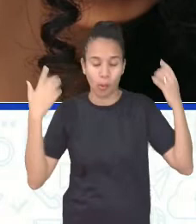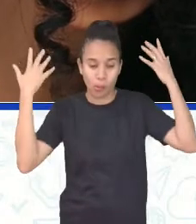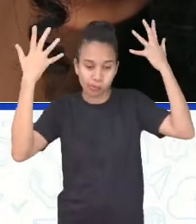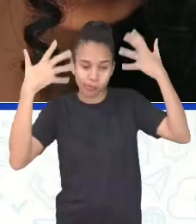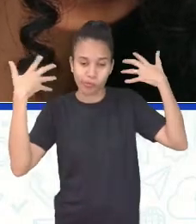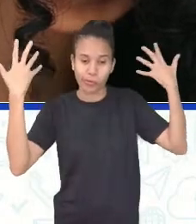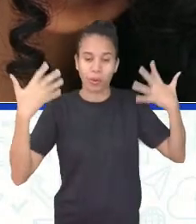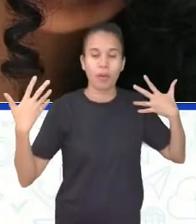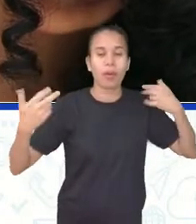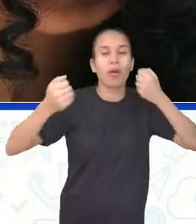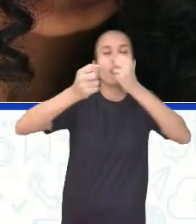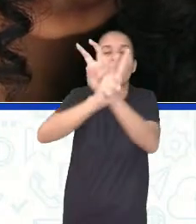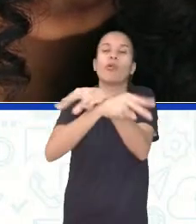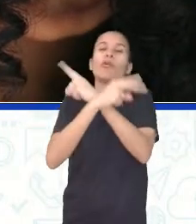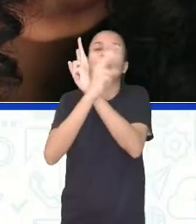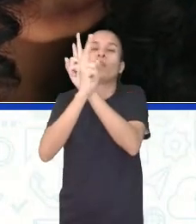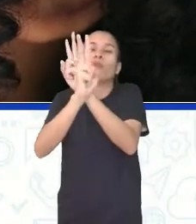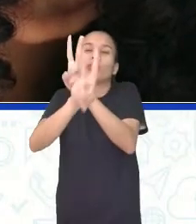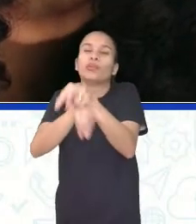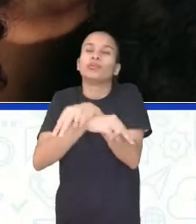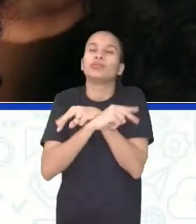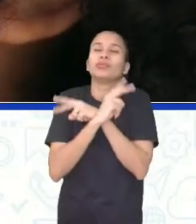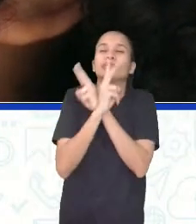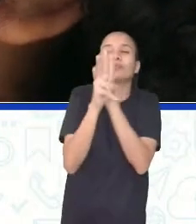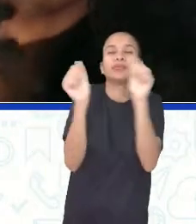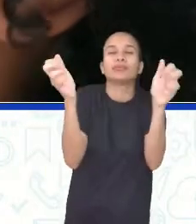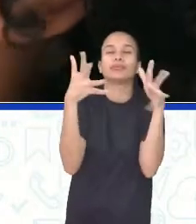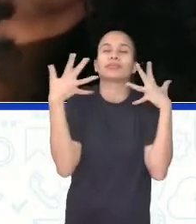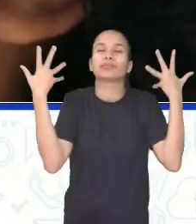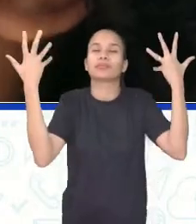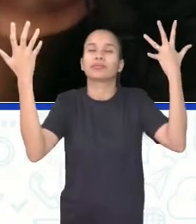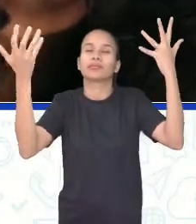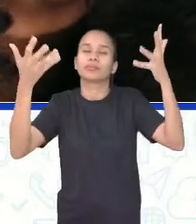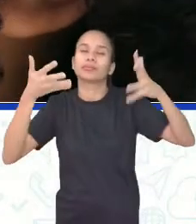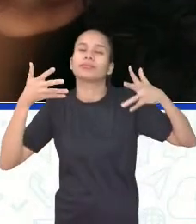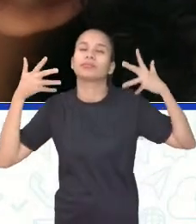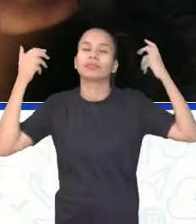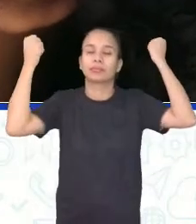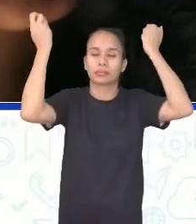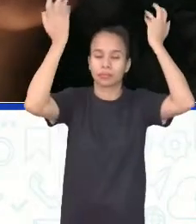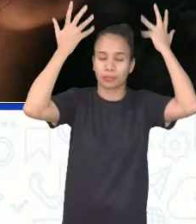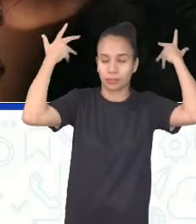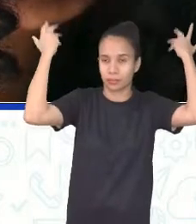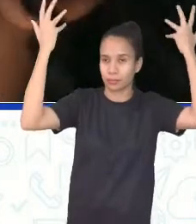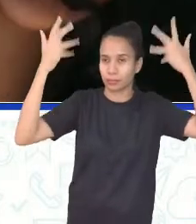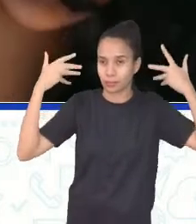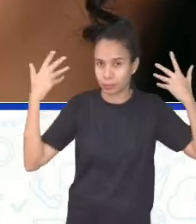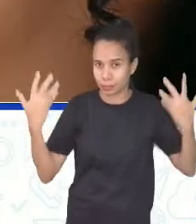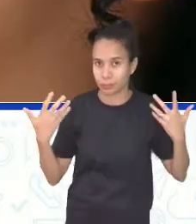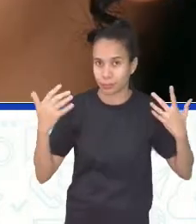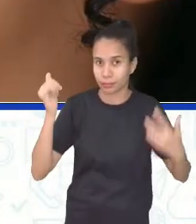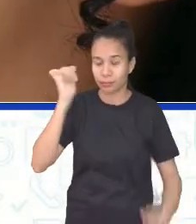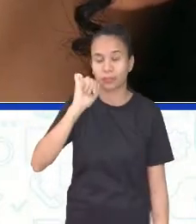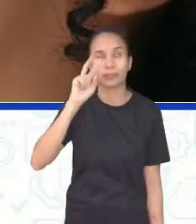E o vento está batendo aí, no rosto dela, está balançando o cabelo e ela está olhando para o